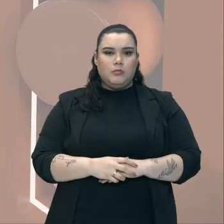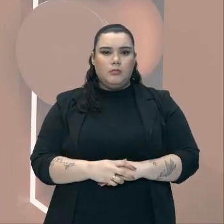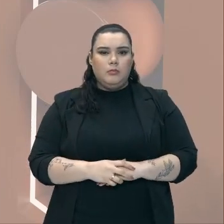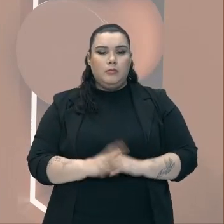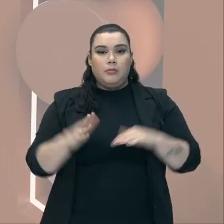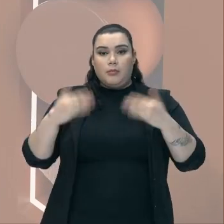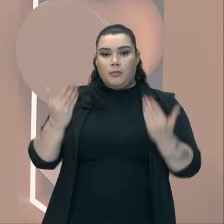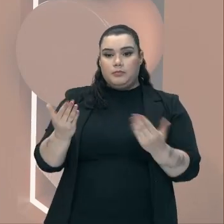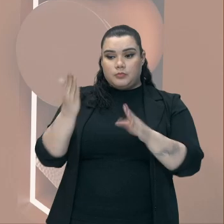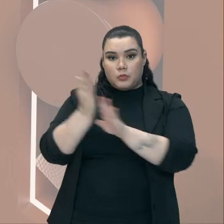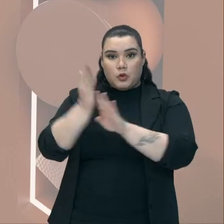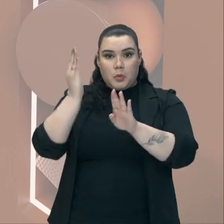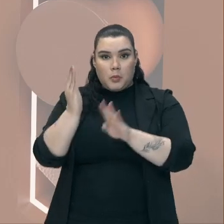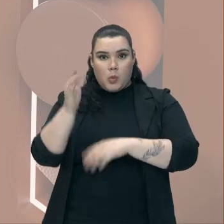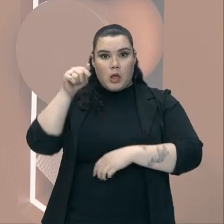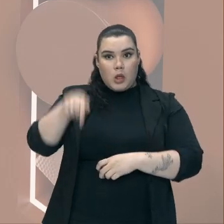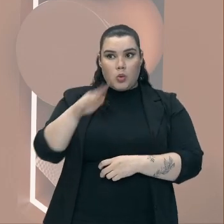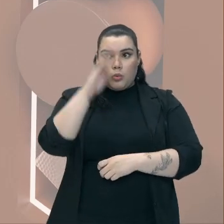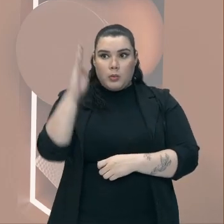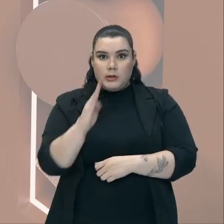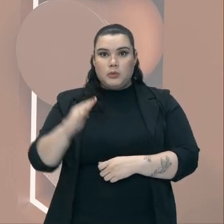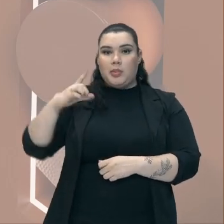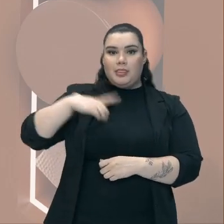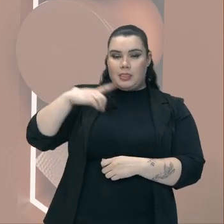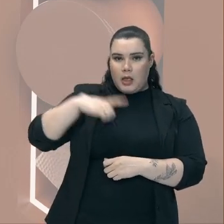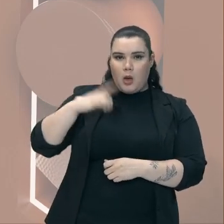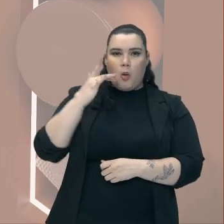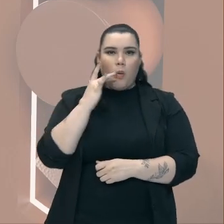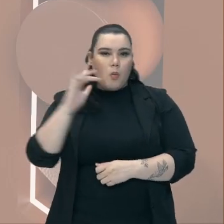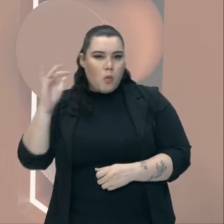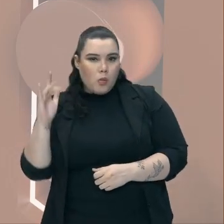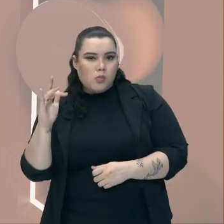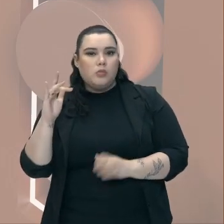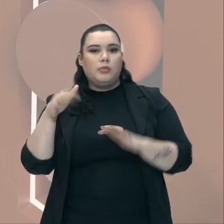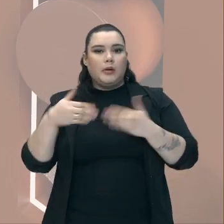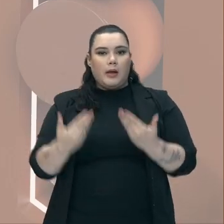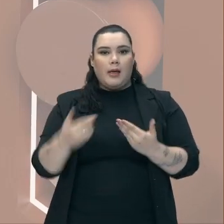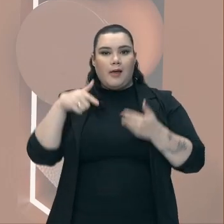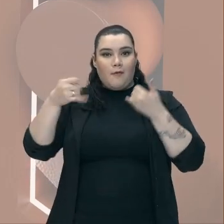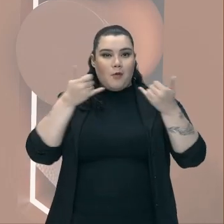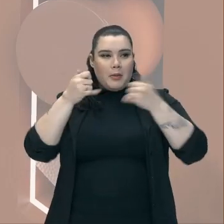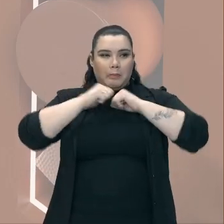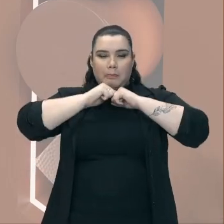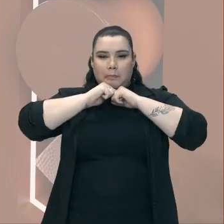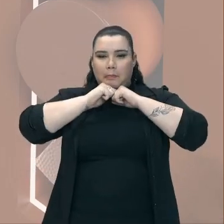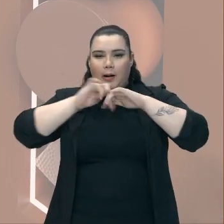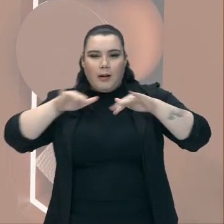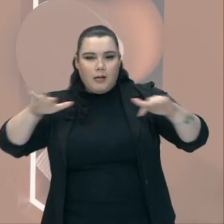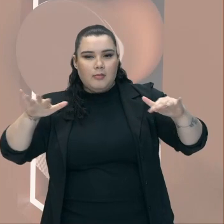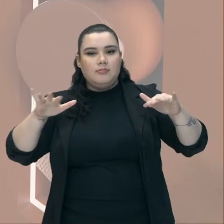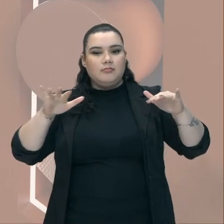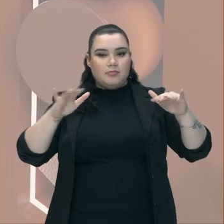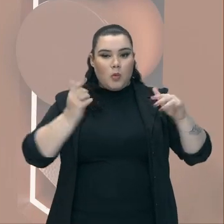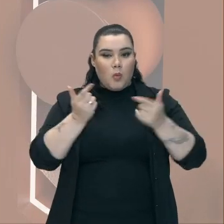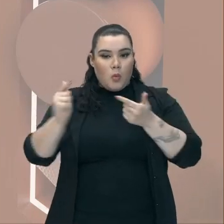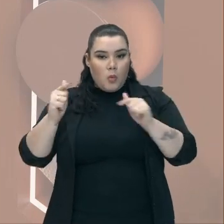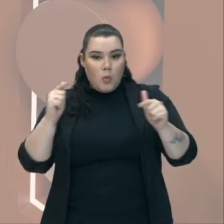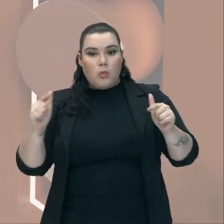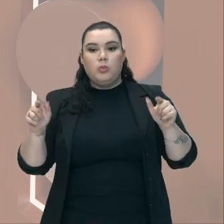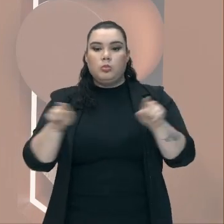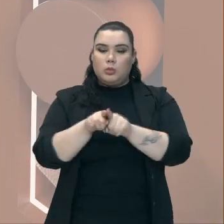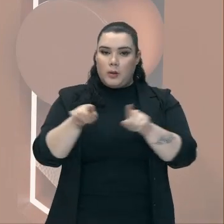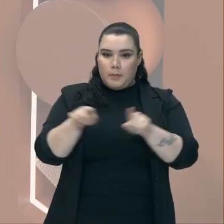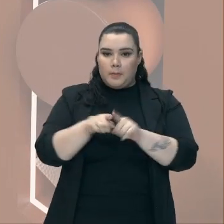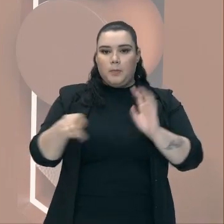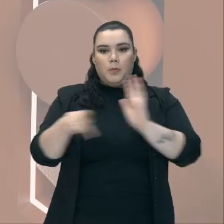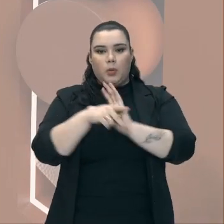Ouro No Brasil Essa notícia Ela se espalhou Não só entre os outros colonos Mas entre os